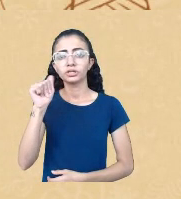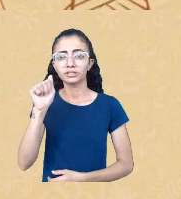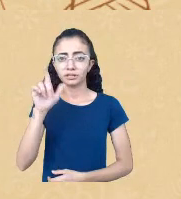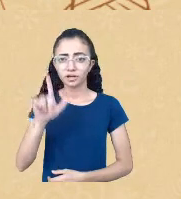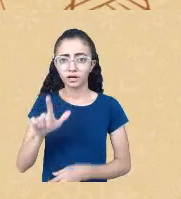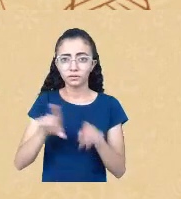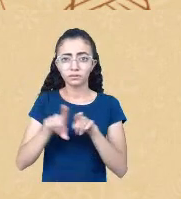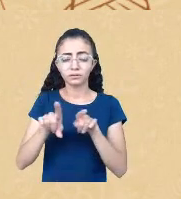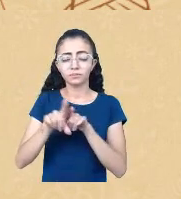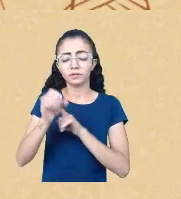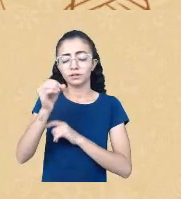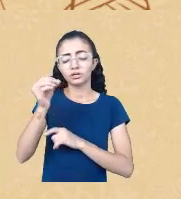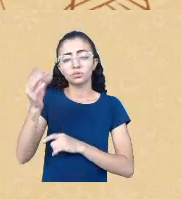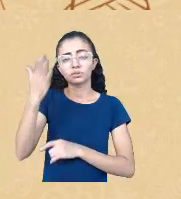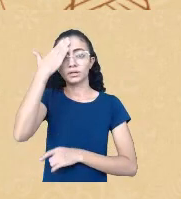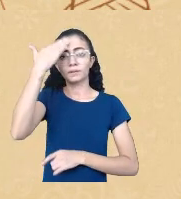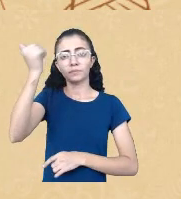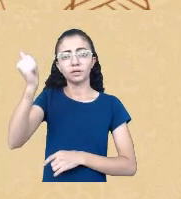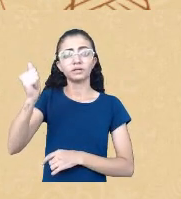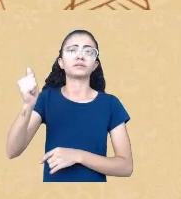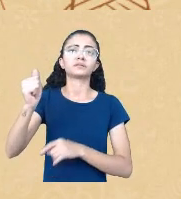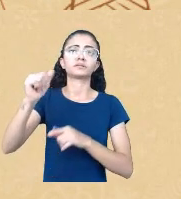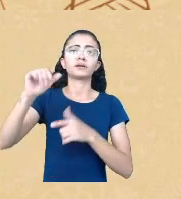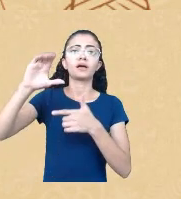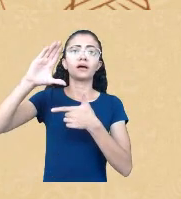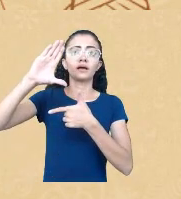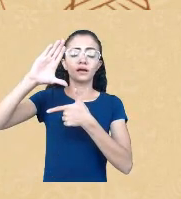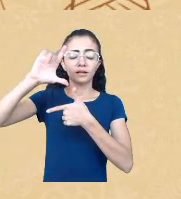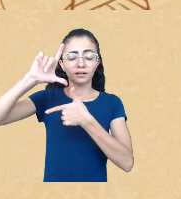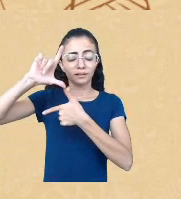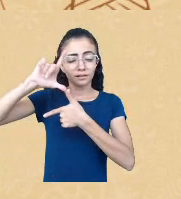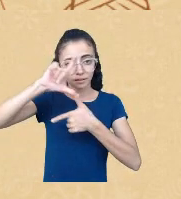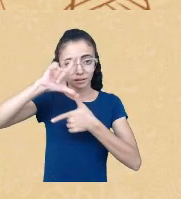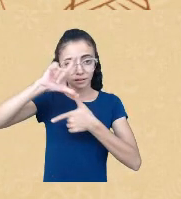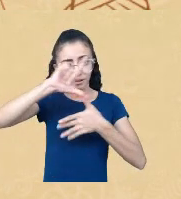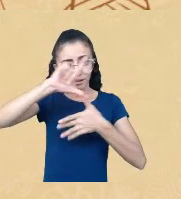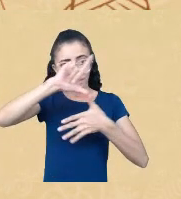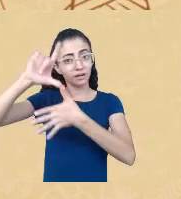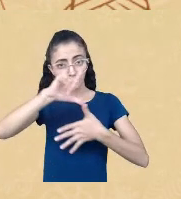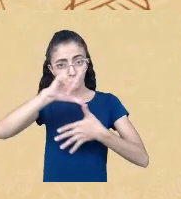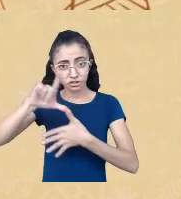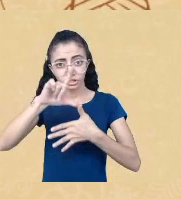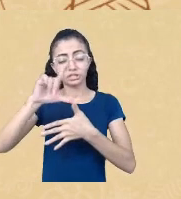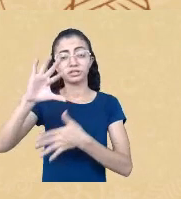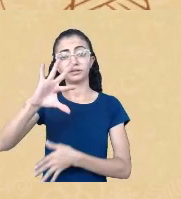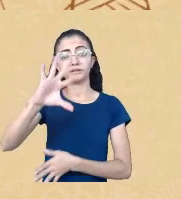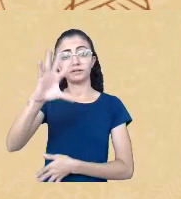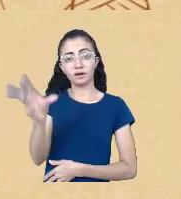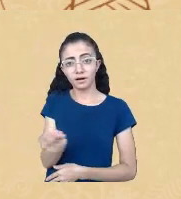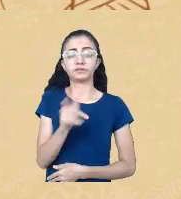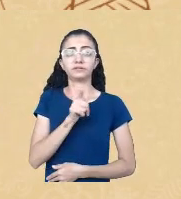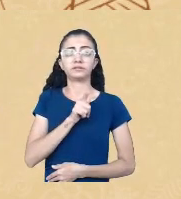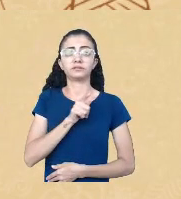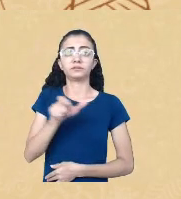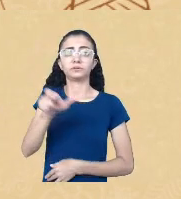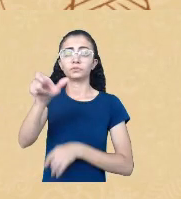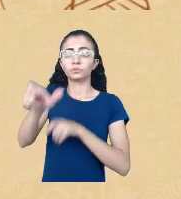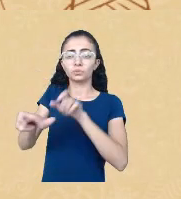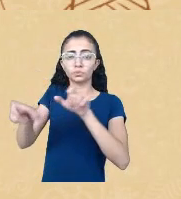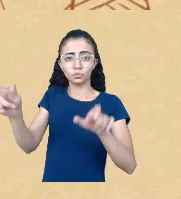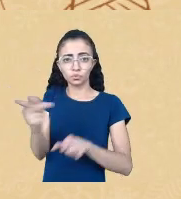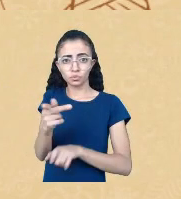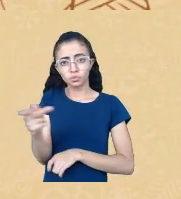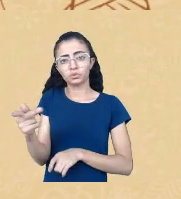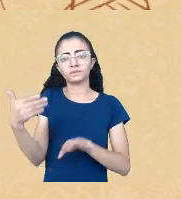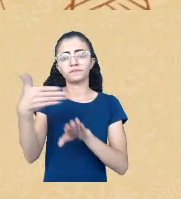Nós temos o prazer de contar com a presença de Geni Nunes e Denise Botêmio. Vou